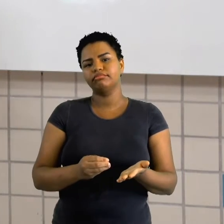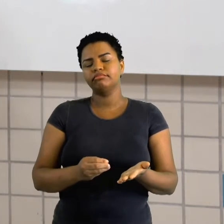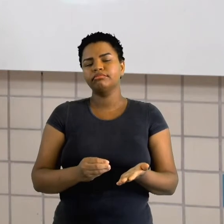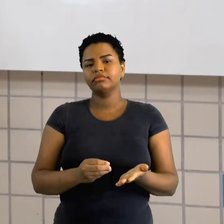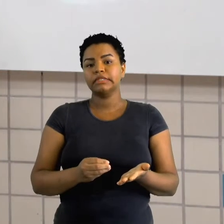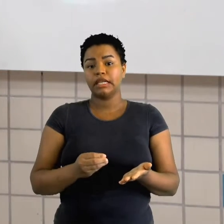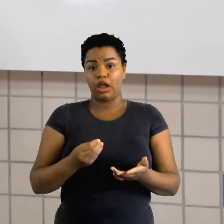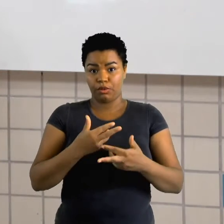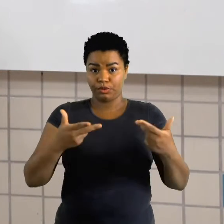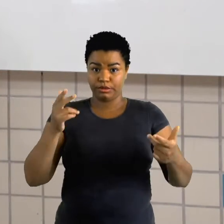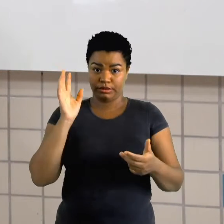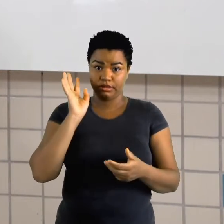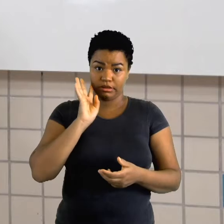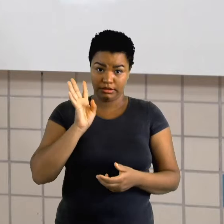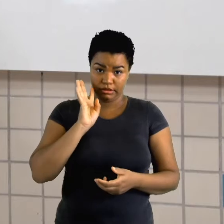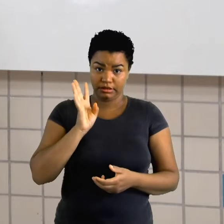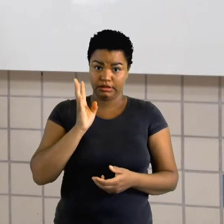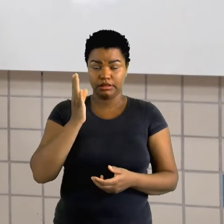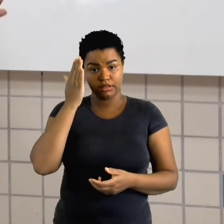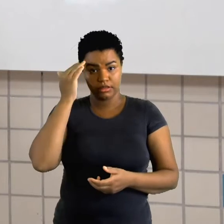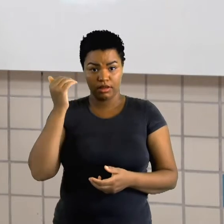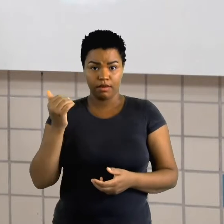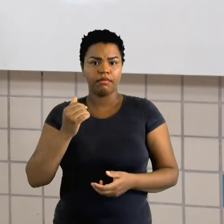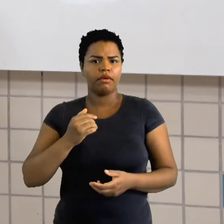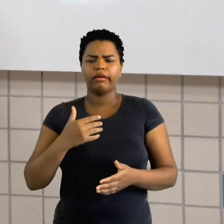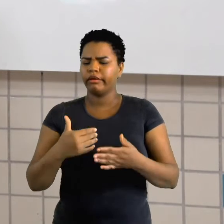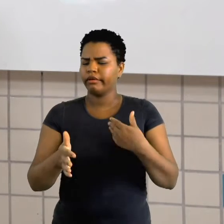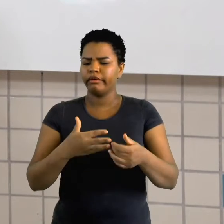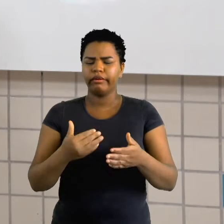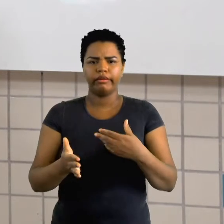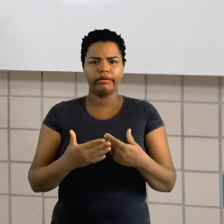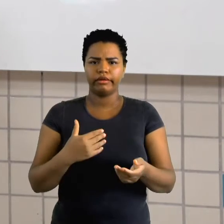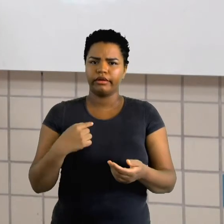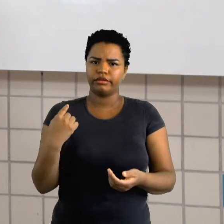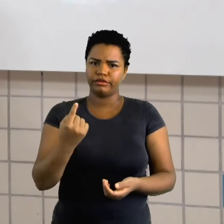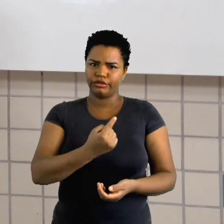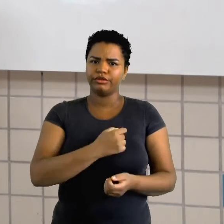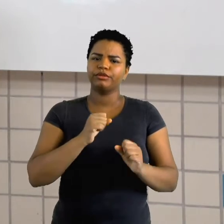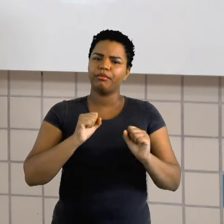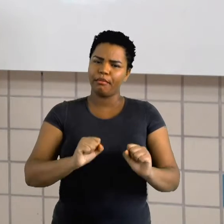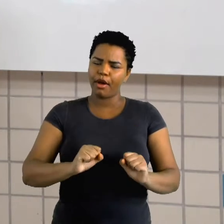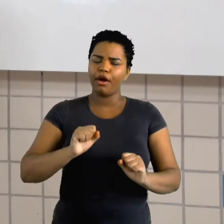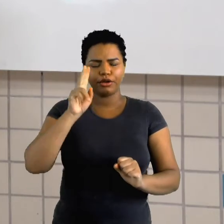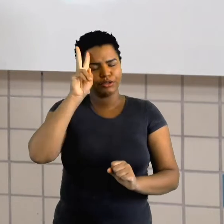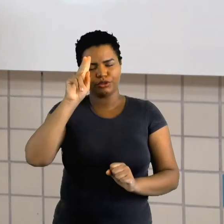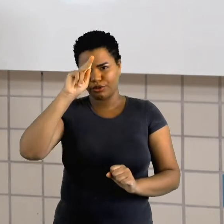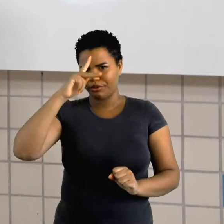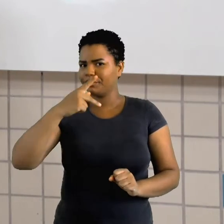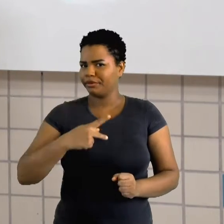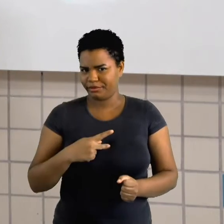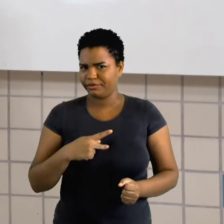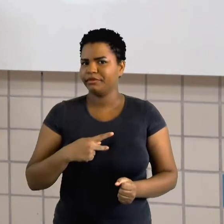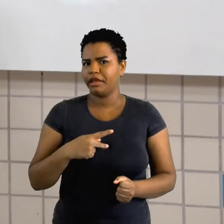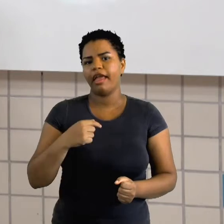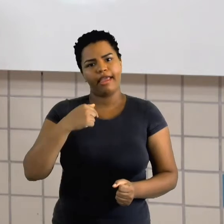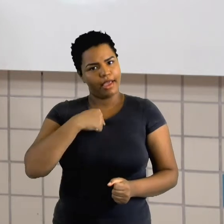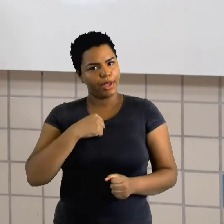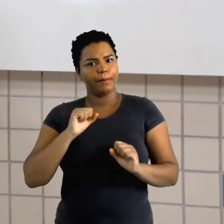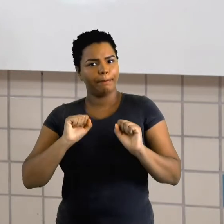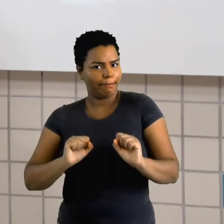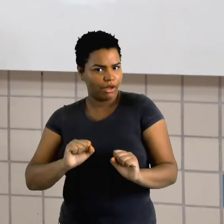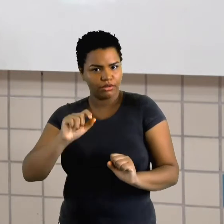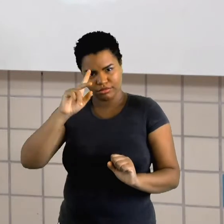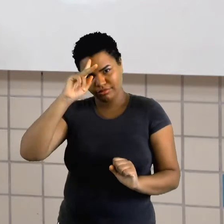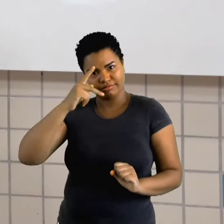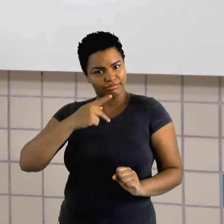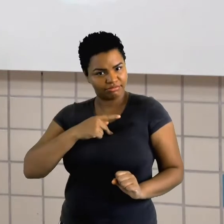saber é que qualquer um de nós pode fazer a autobiografia. Eu posso fazer a minha autobiografia. O